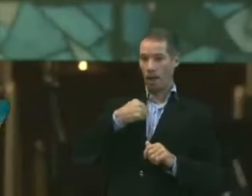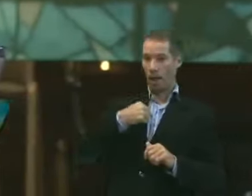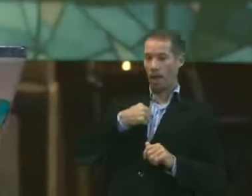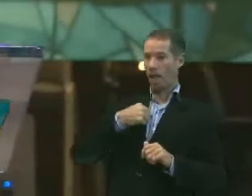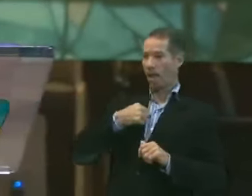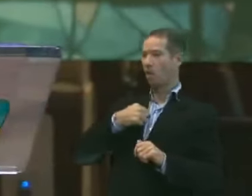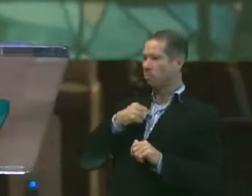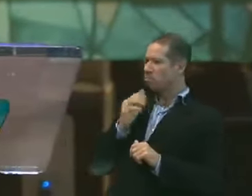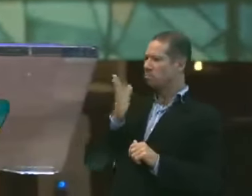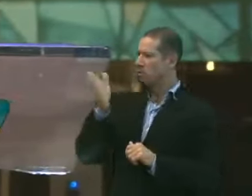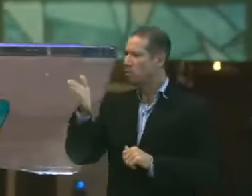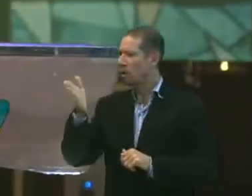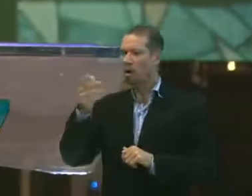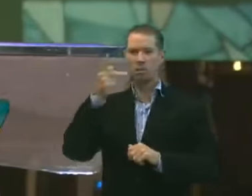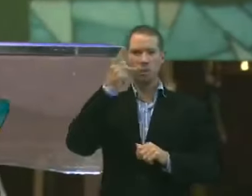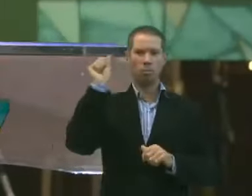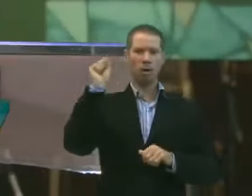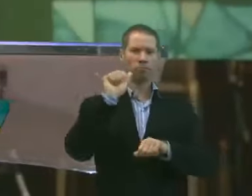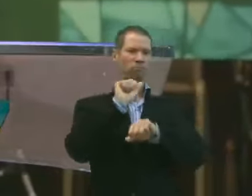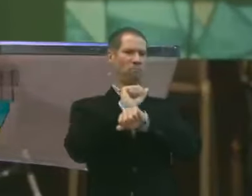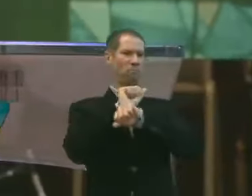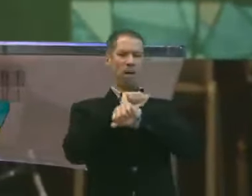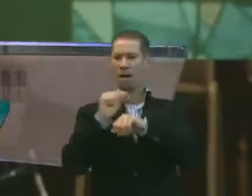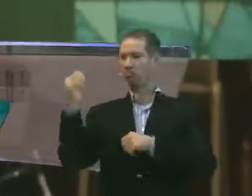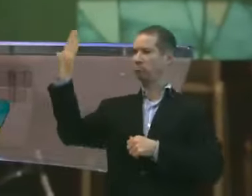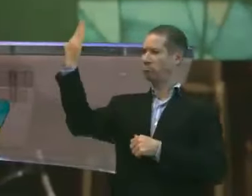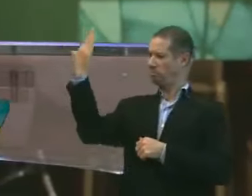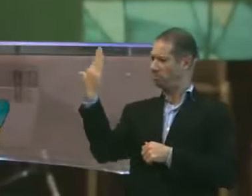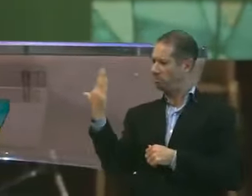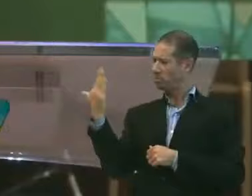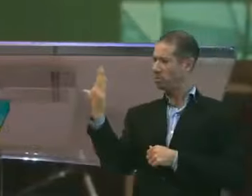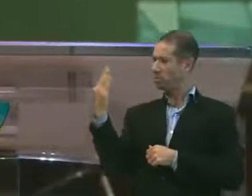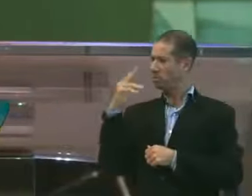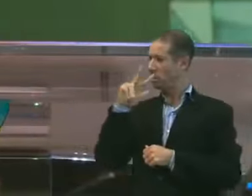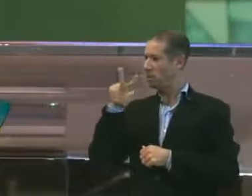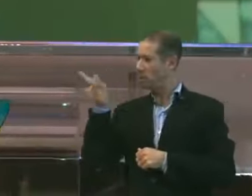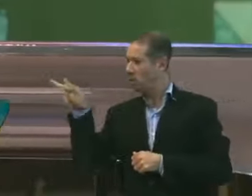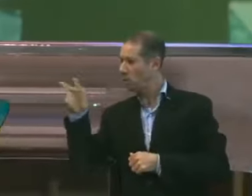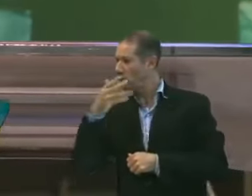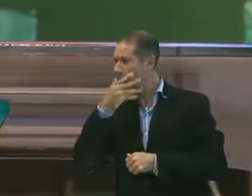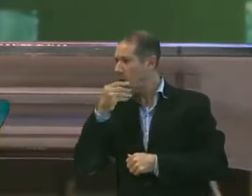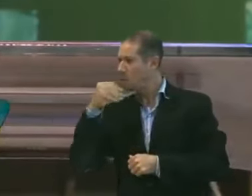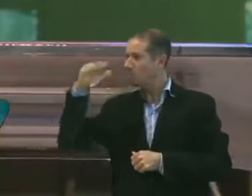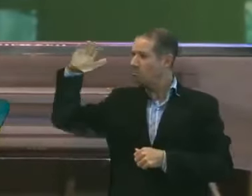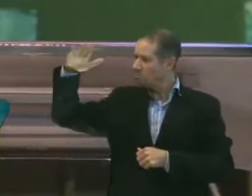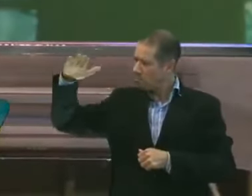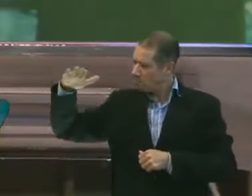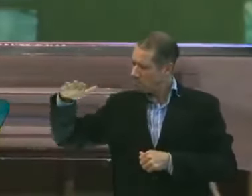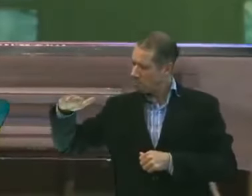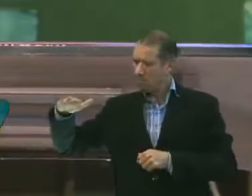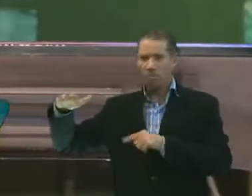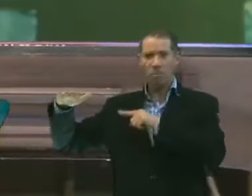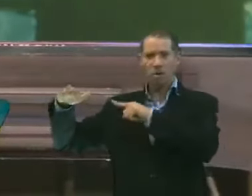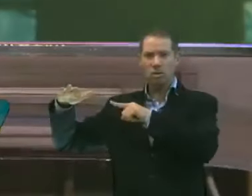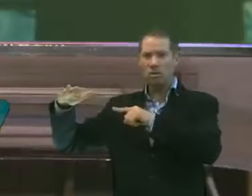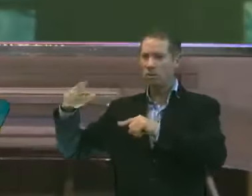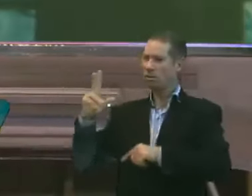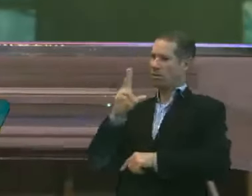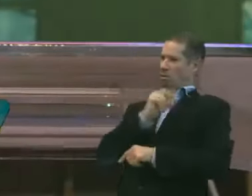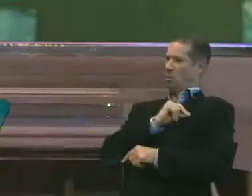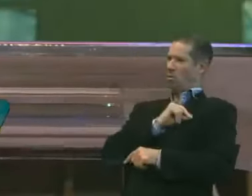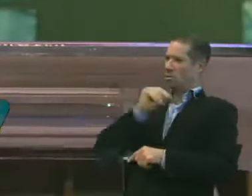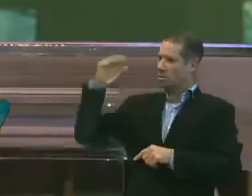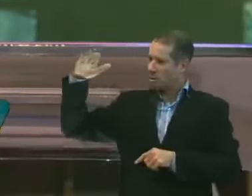eu estava. Meu pai estava parado assim. Na minha frente. Eu olhei para aquele homem baixinho. Falei. Nossa.